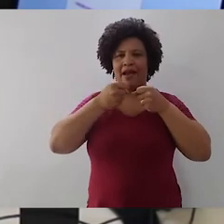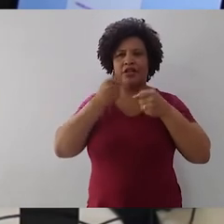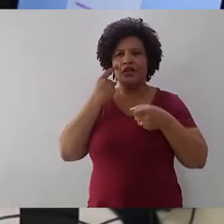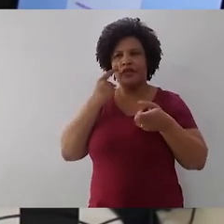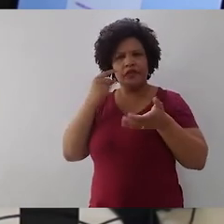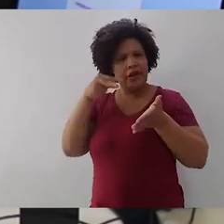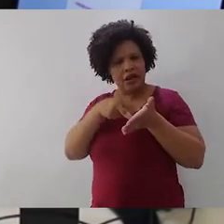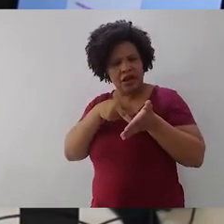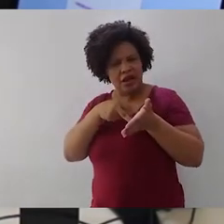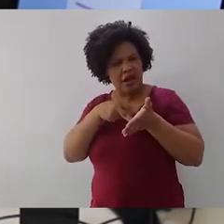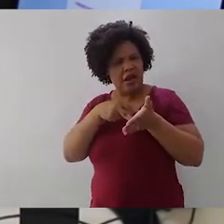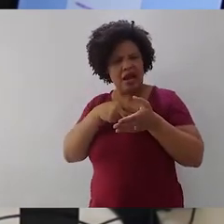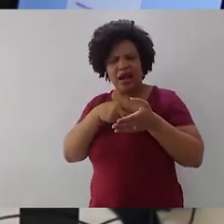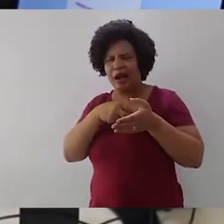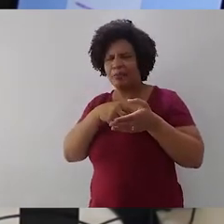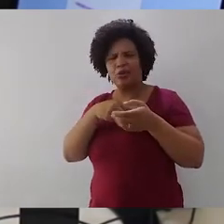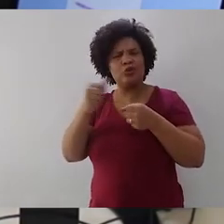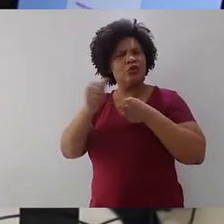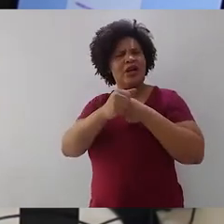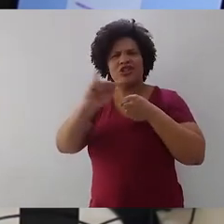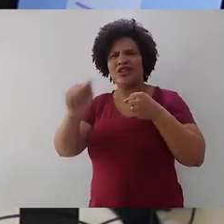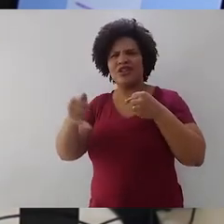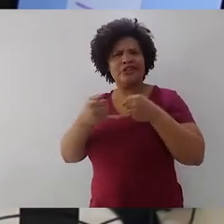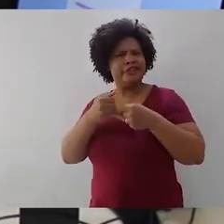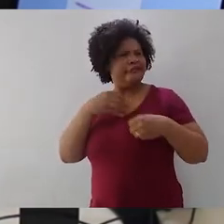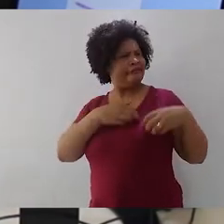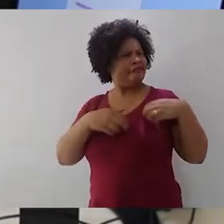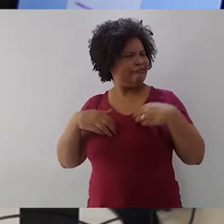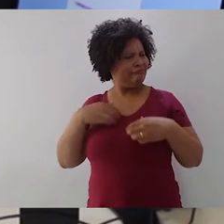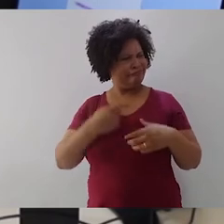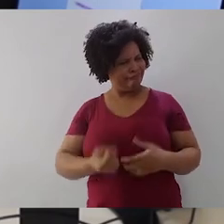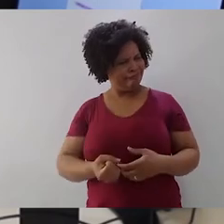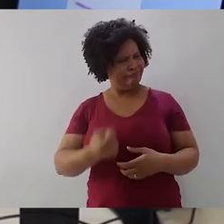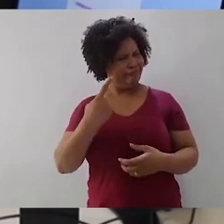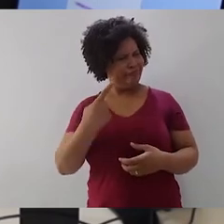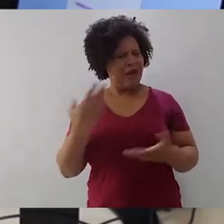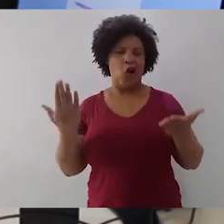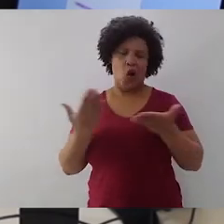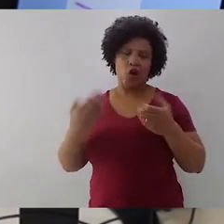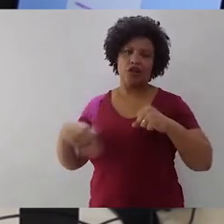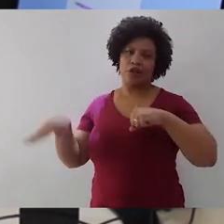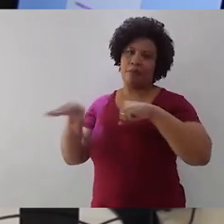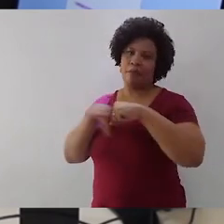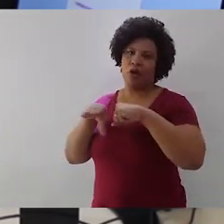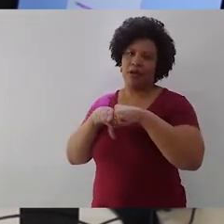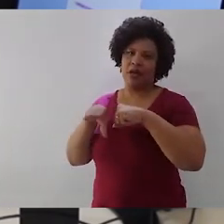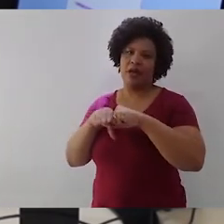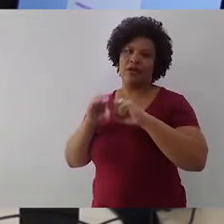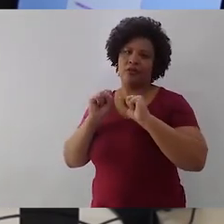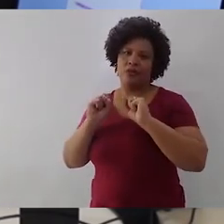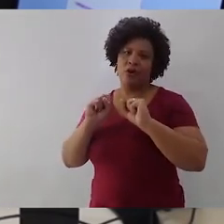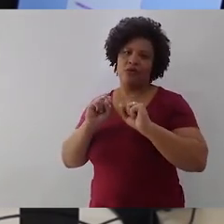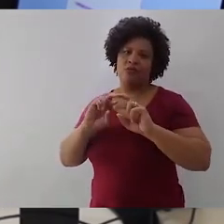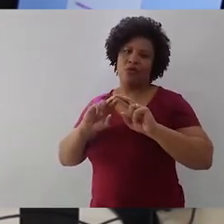adjetivos que chegava a incomodar. Hoje o gosto moderno, e claro que isso pode mudar no futuro, é ser um